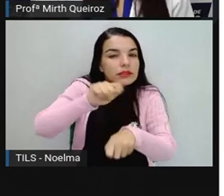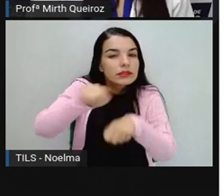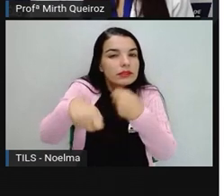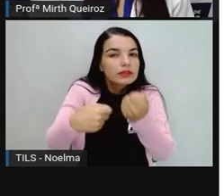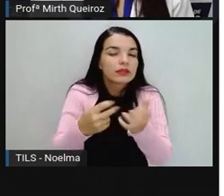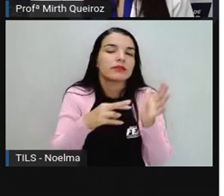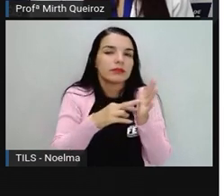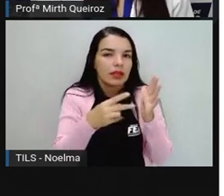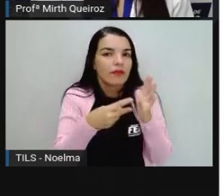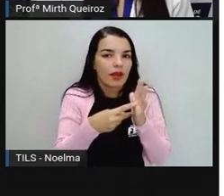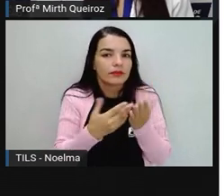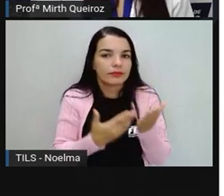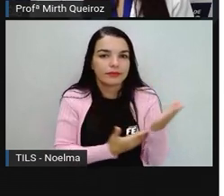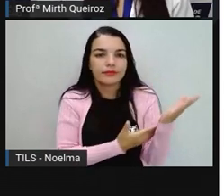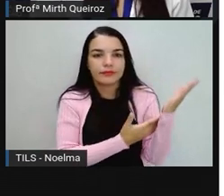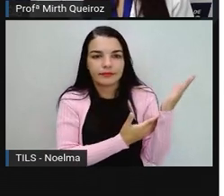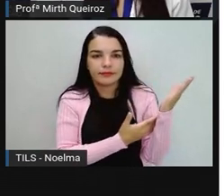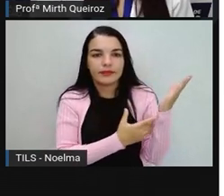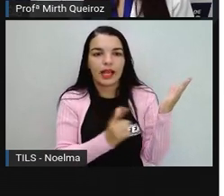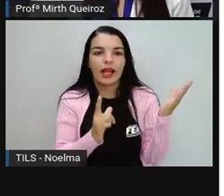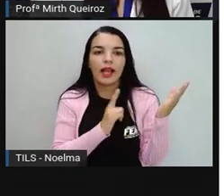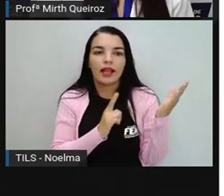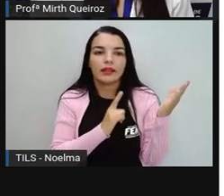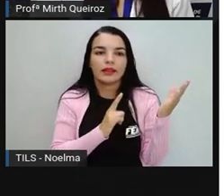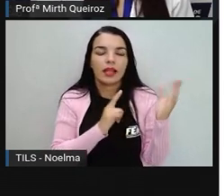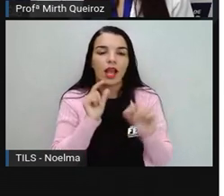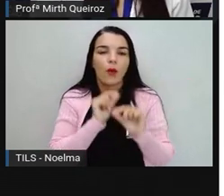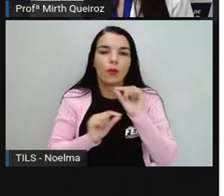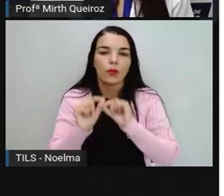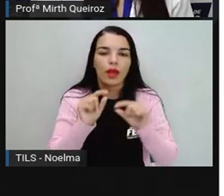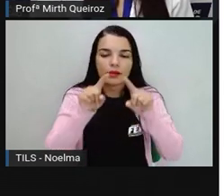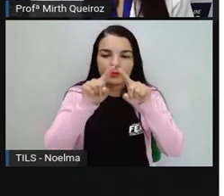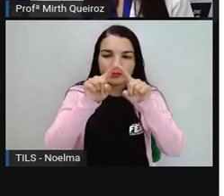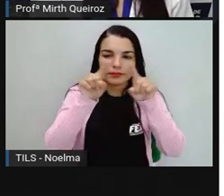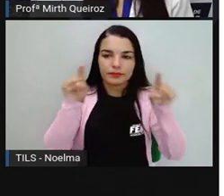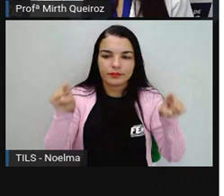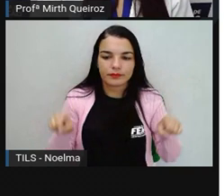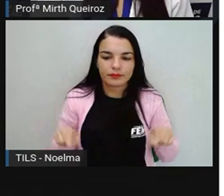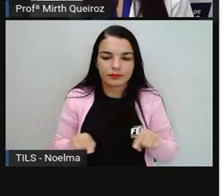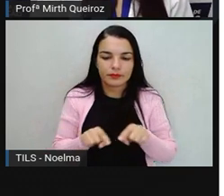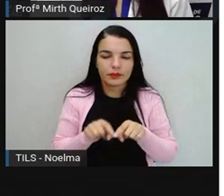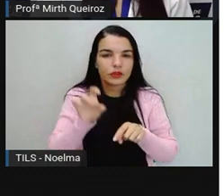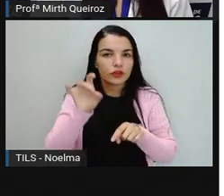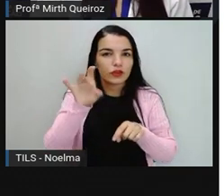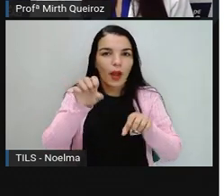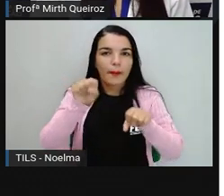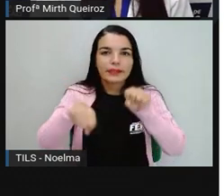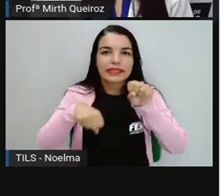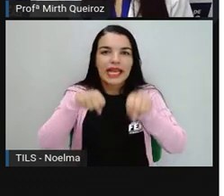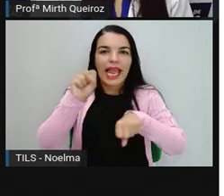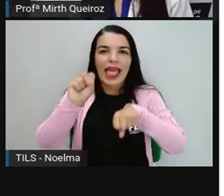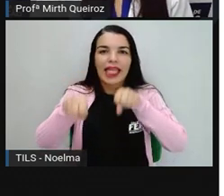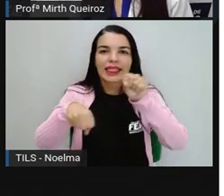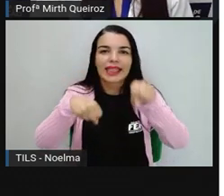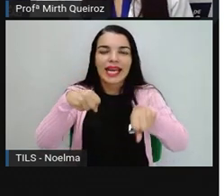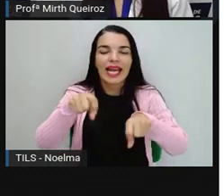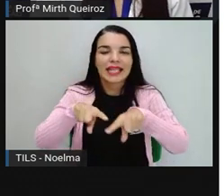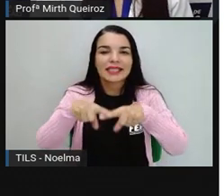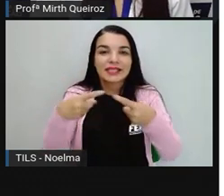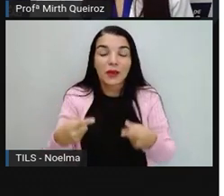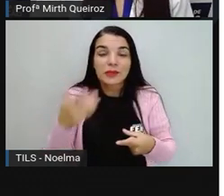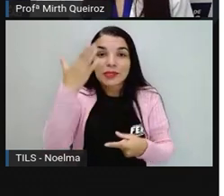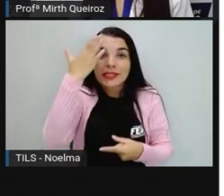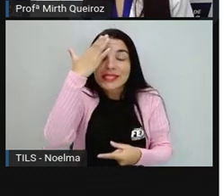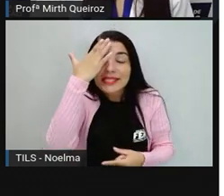Esse local, aqui nós temos aqui uma plaquinha onde a gente tem só o desenho da bicicleta. A gente já sabe que